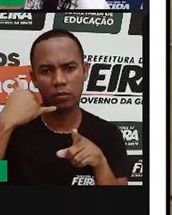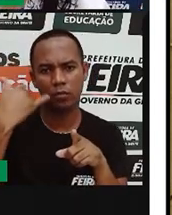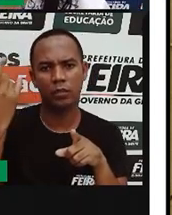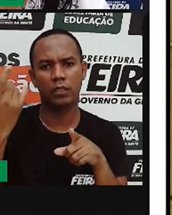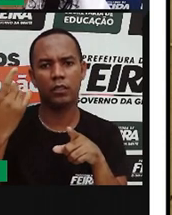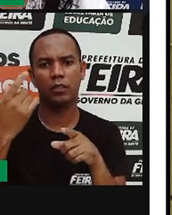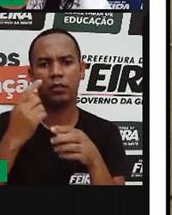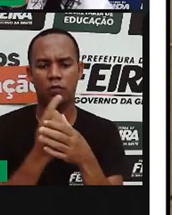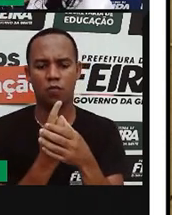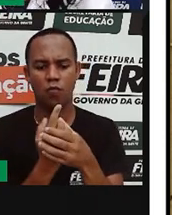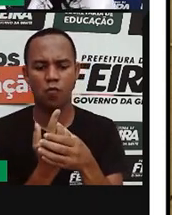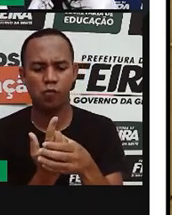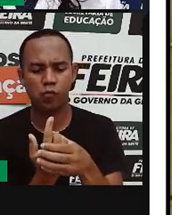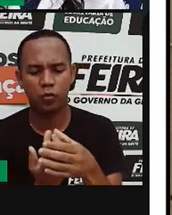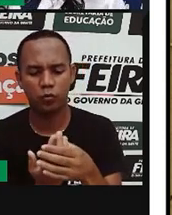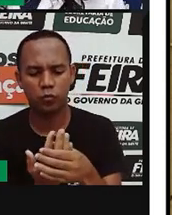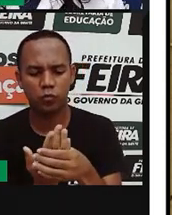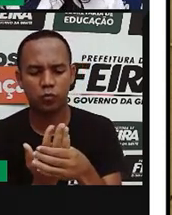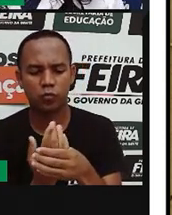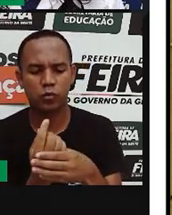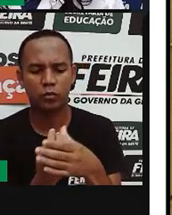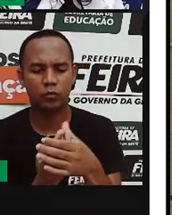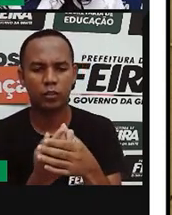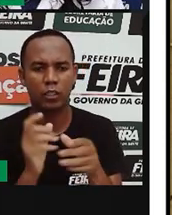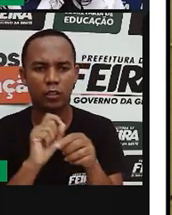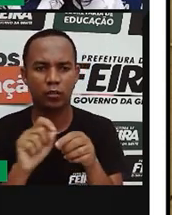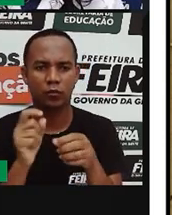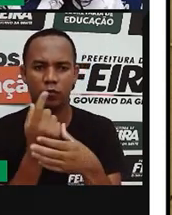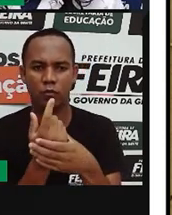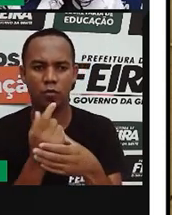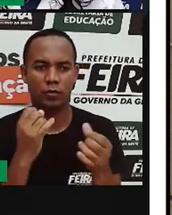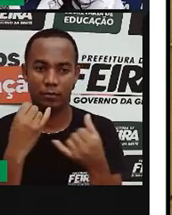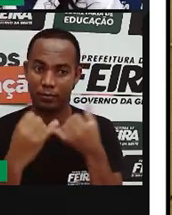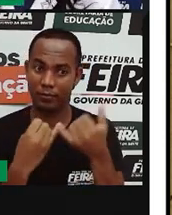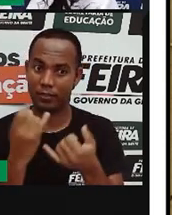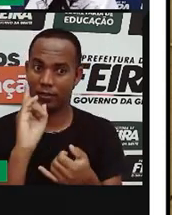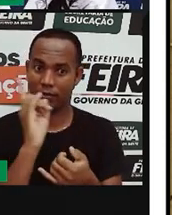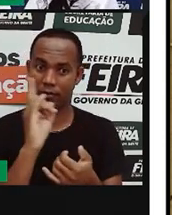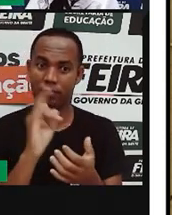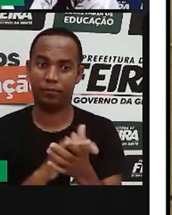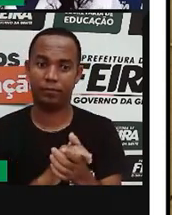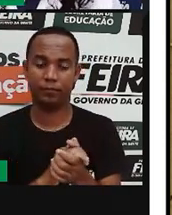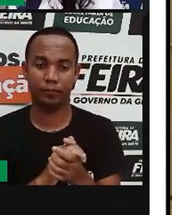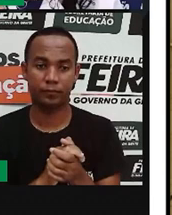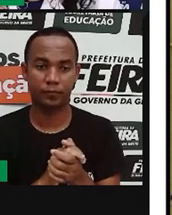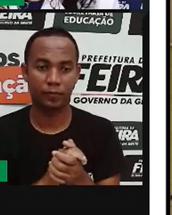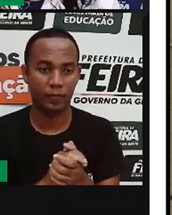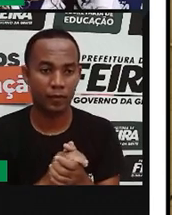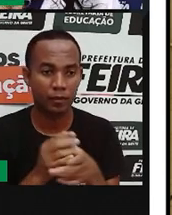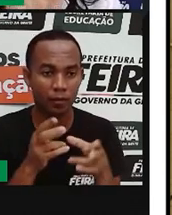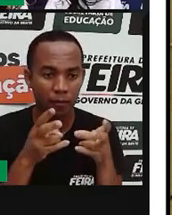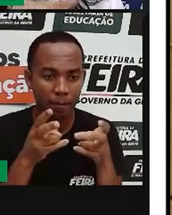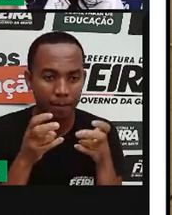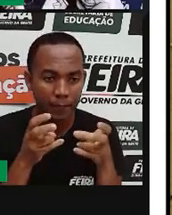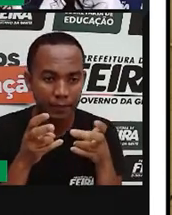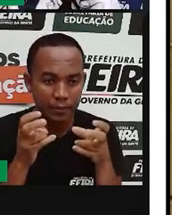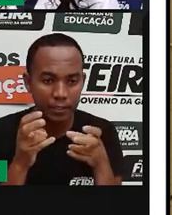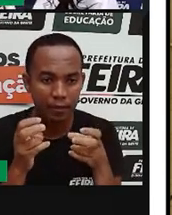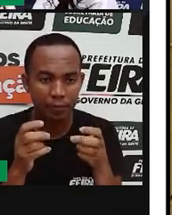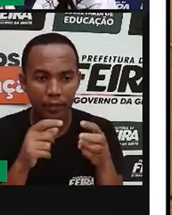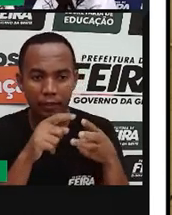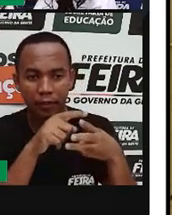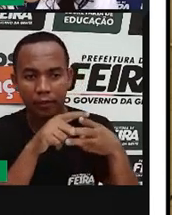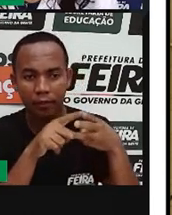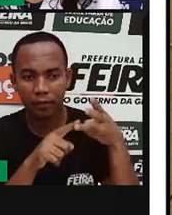uma vela. Só não pode brincar com vela, tá bom, gente? Se você observar essas três